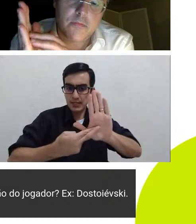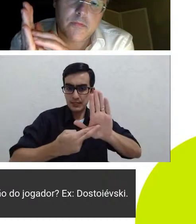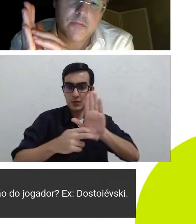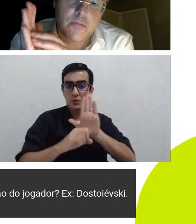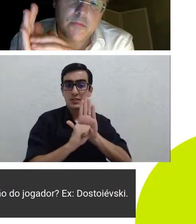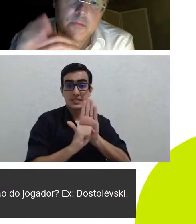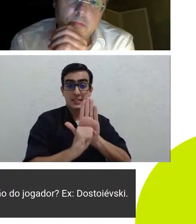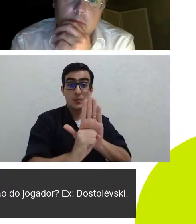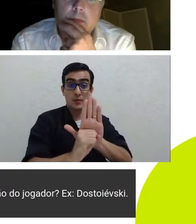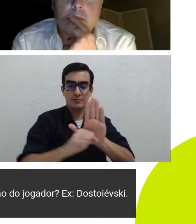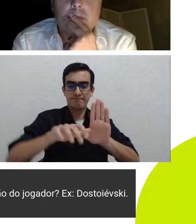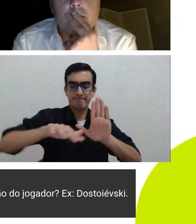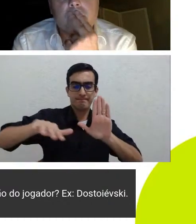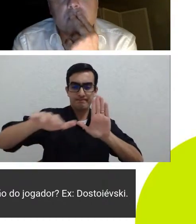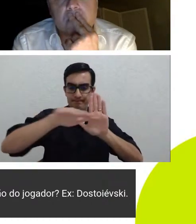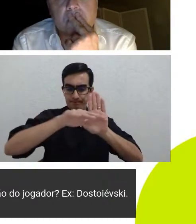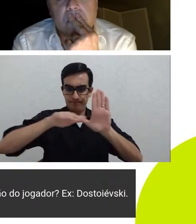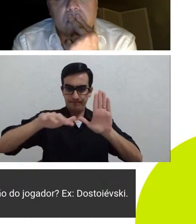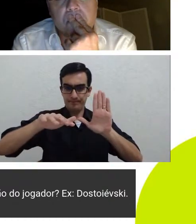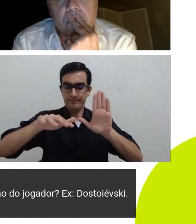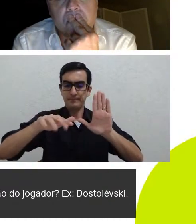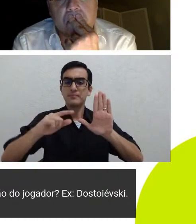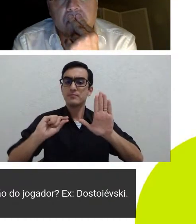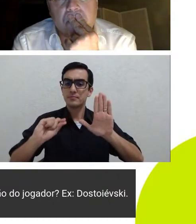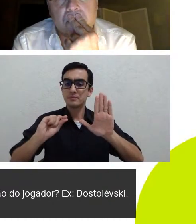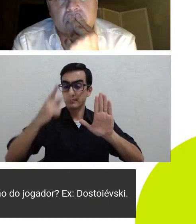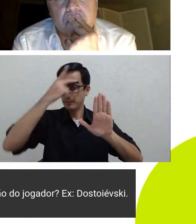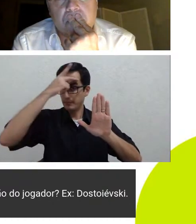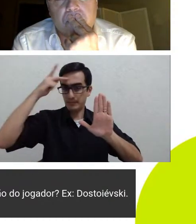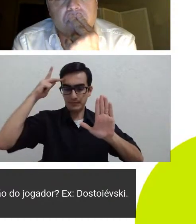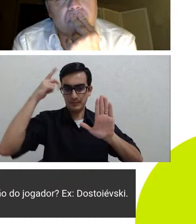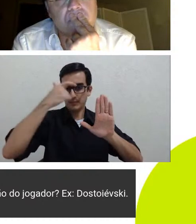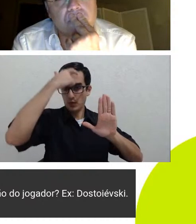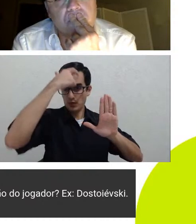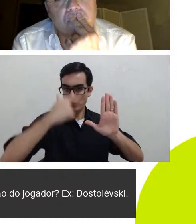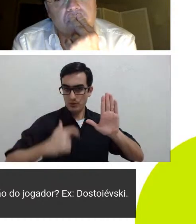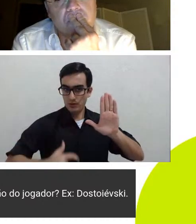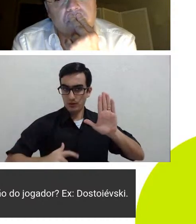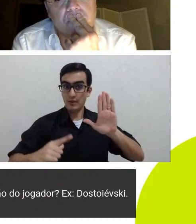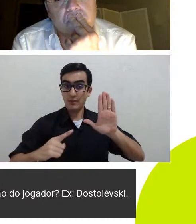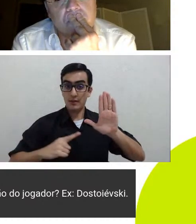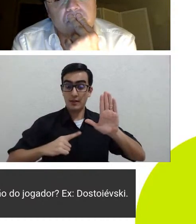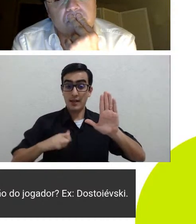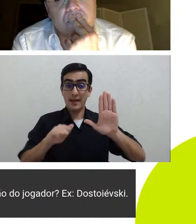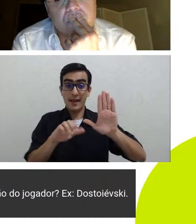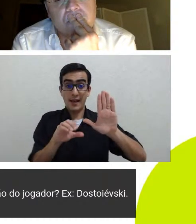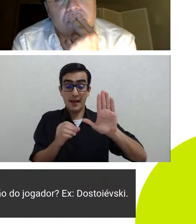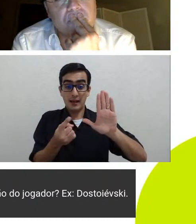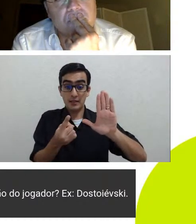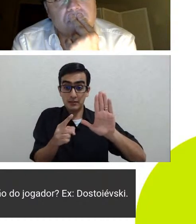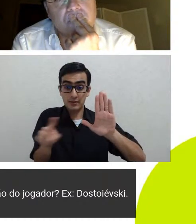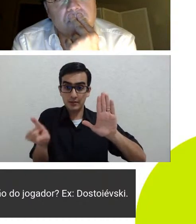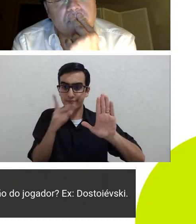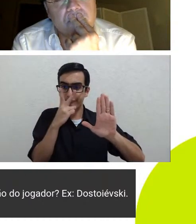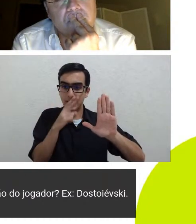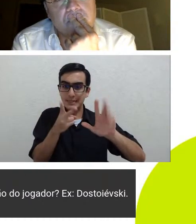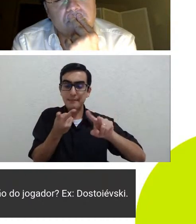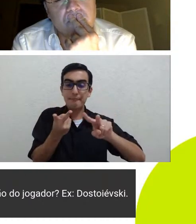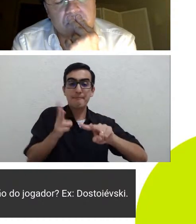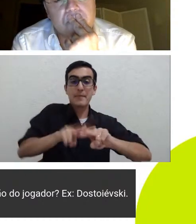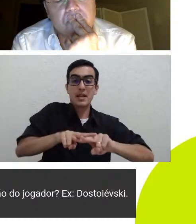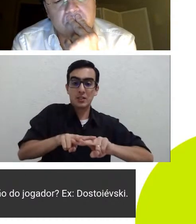o indivíduo ele fica no ato compulsivo ele fica preso